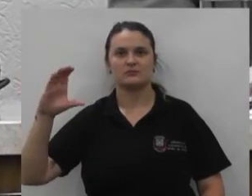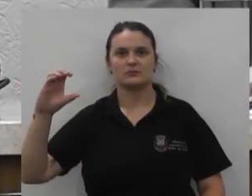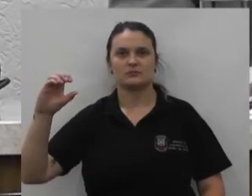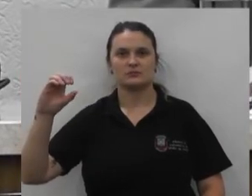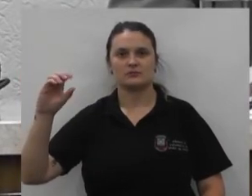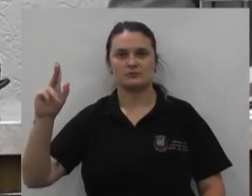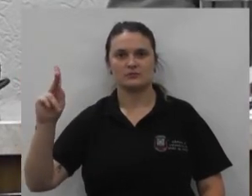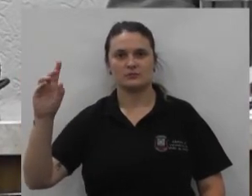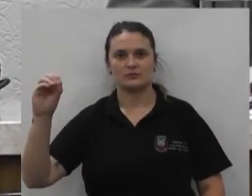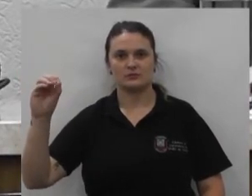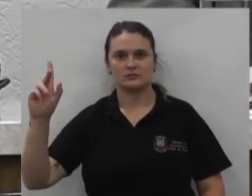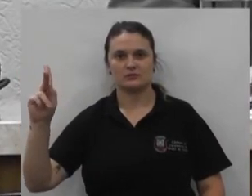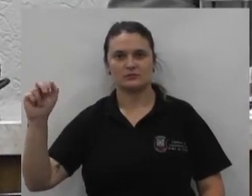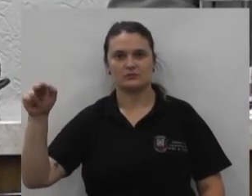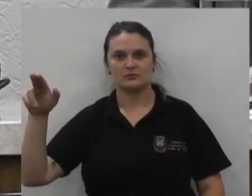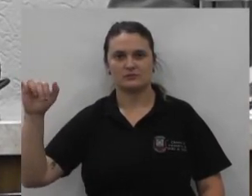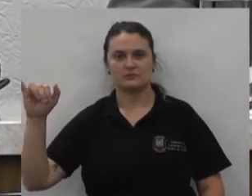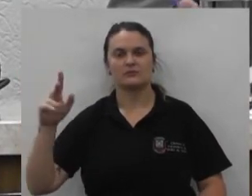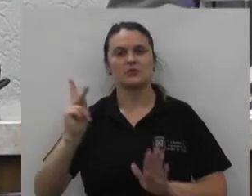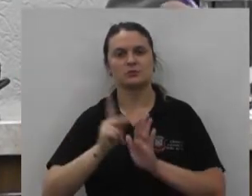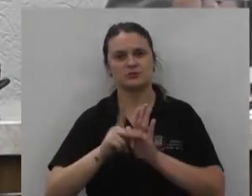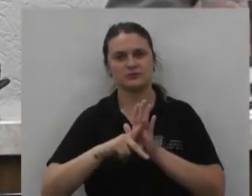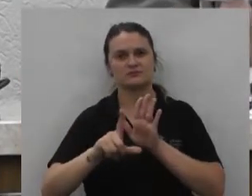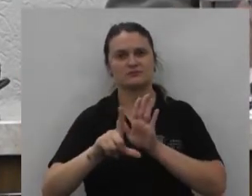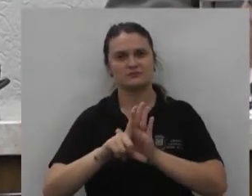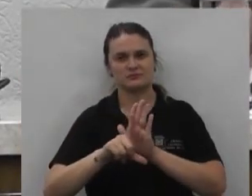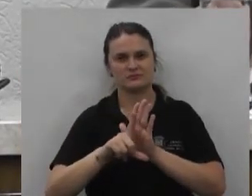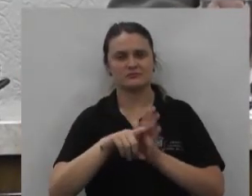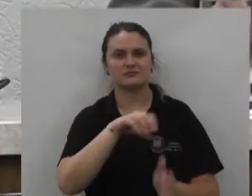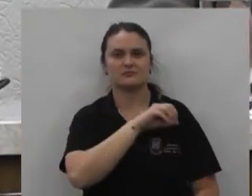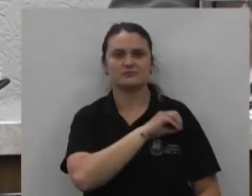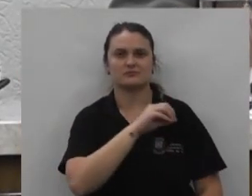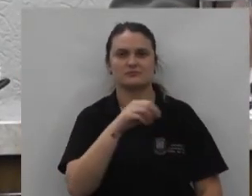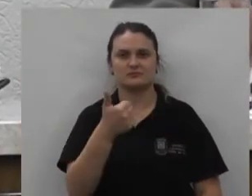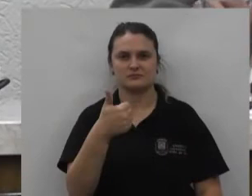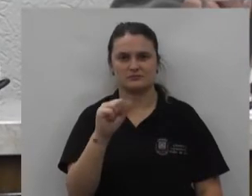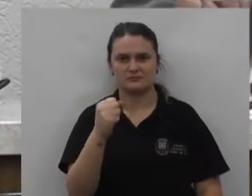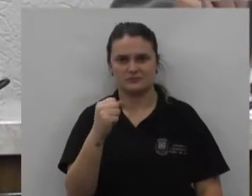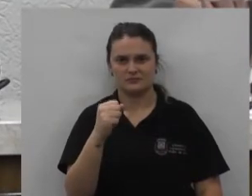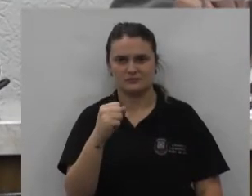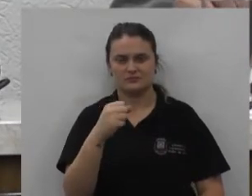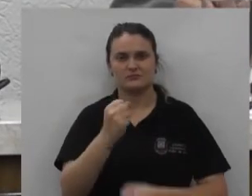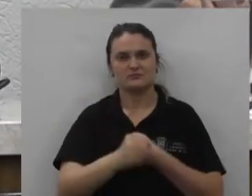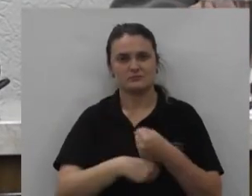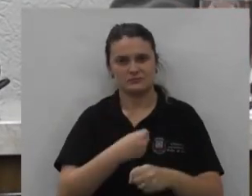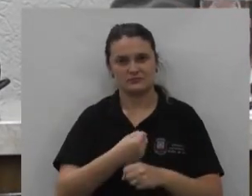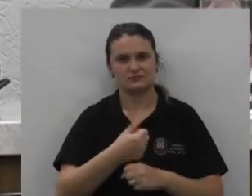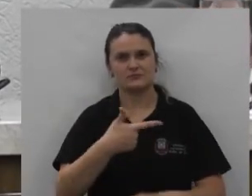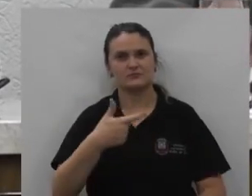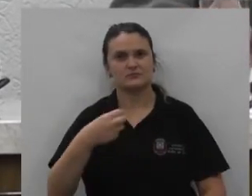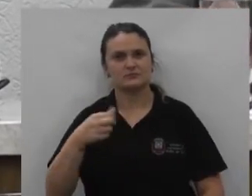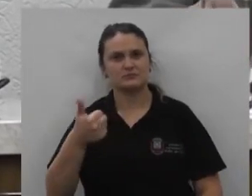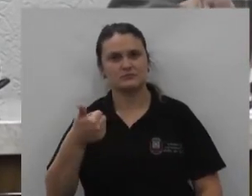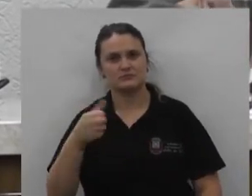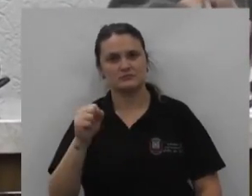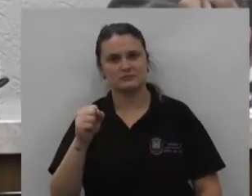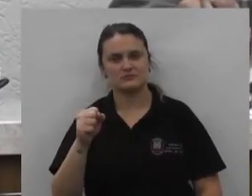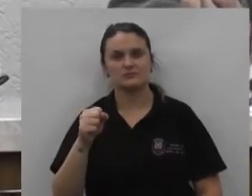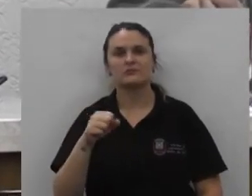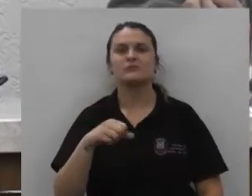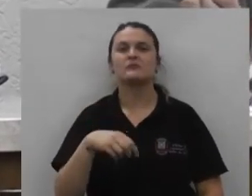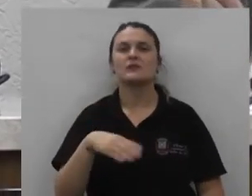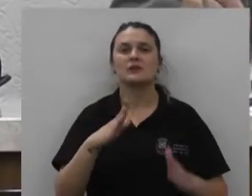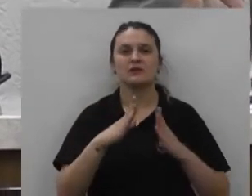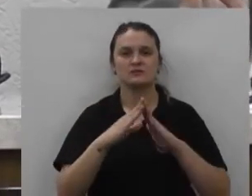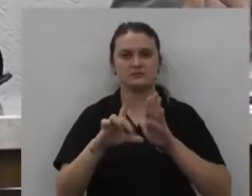cocani fundamentação ao projeto de lei ordinária de número 18 de 2018 de